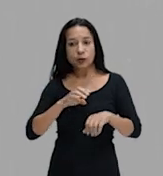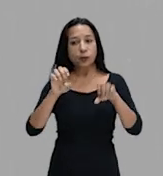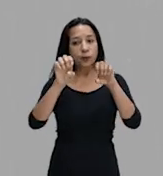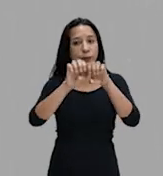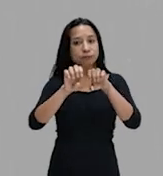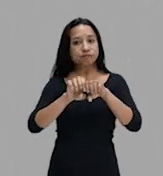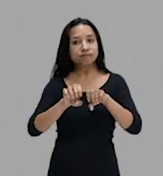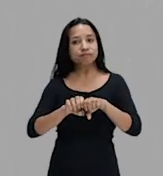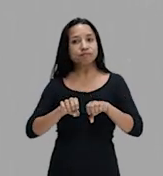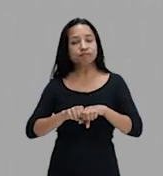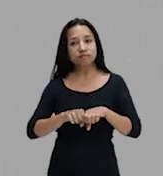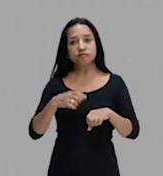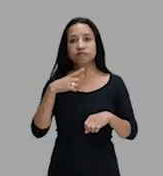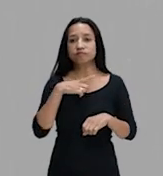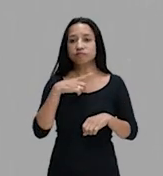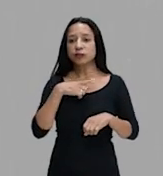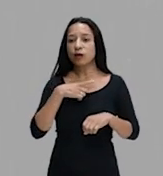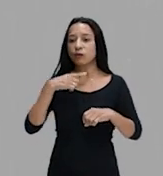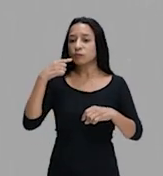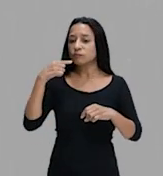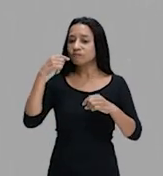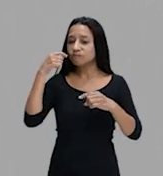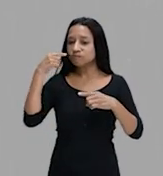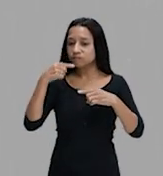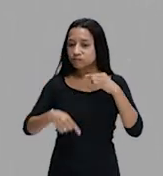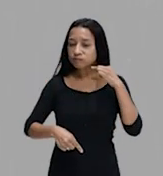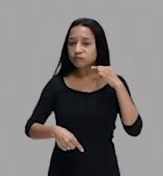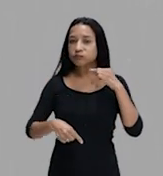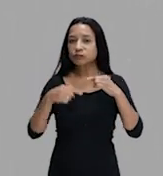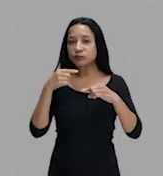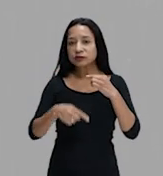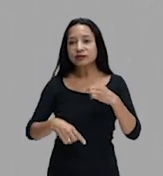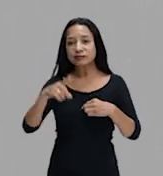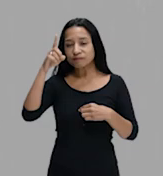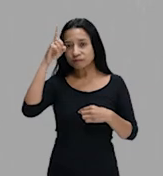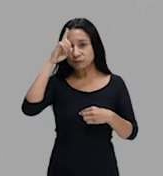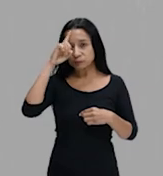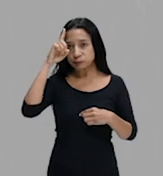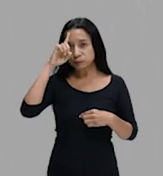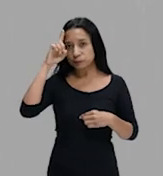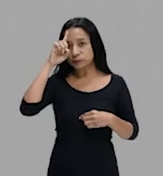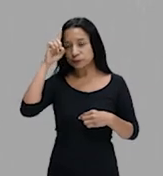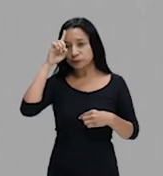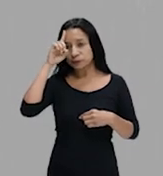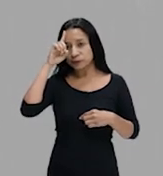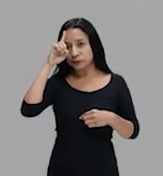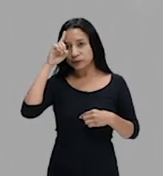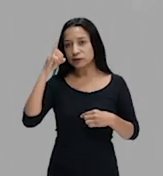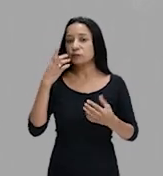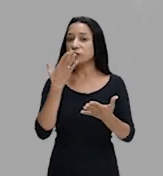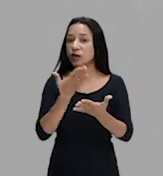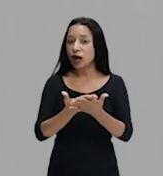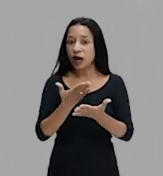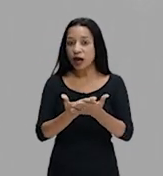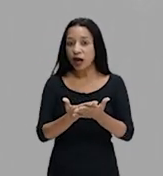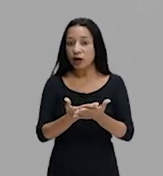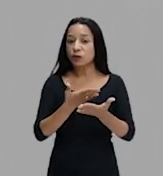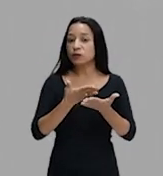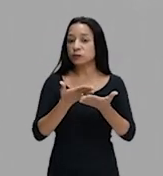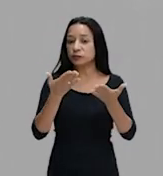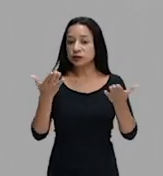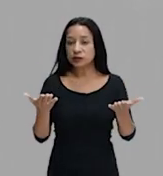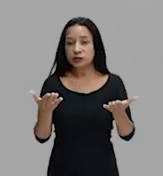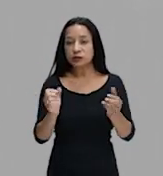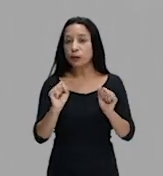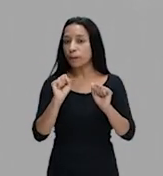e nós temos que combater esse preconceito diariamente, inclusive em aulas como essa, para que